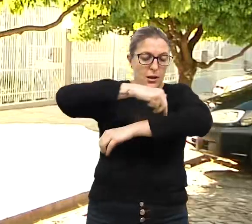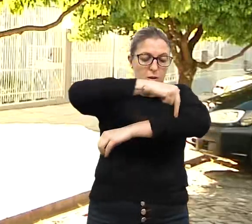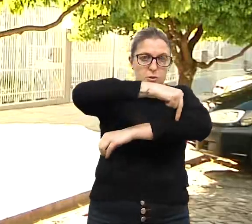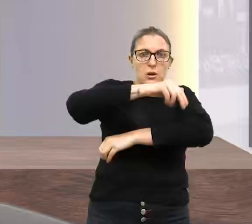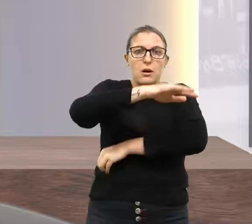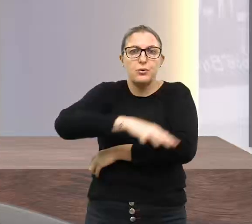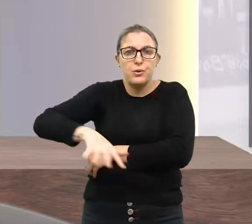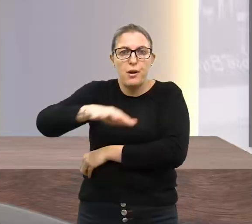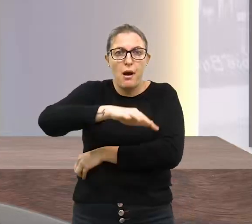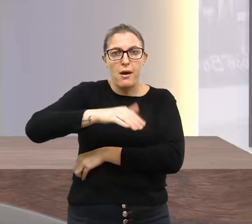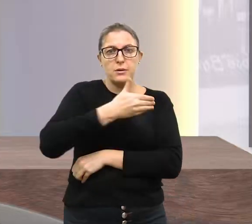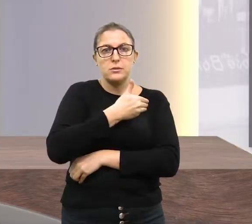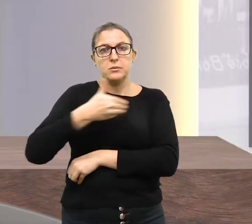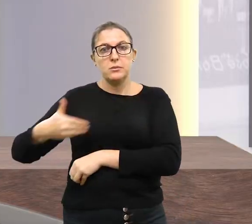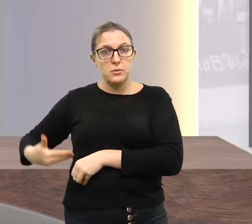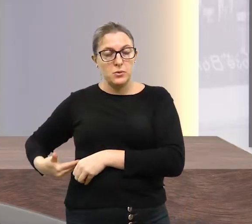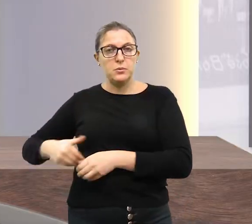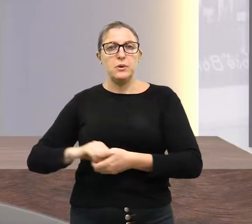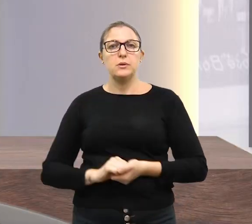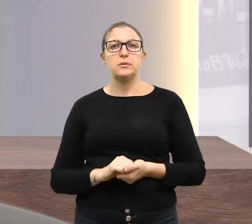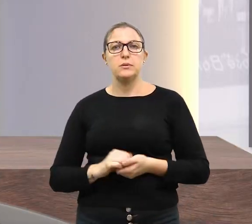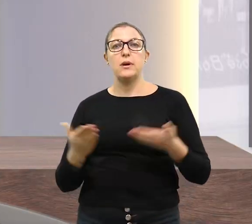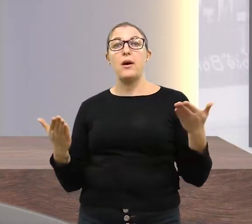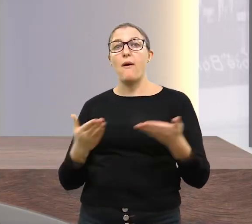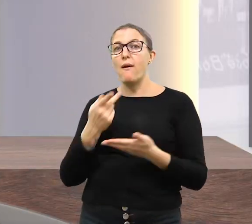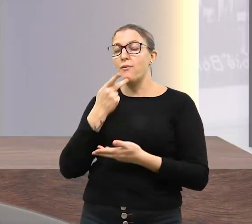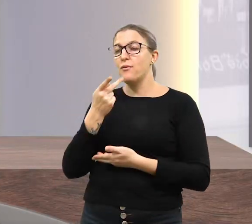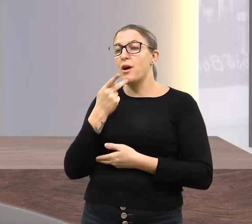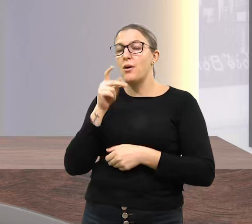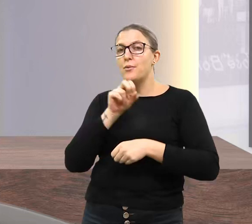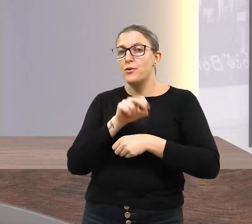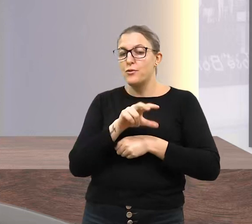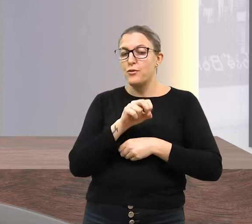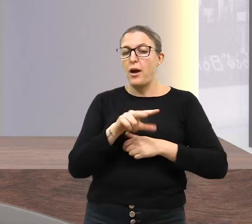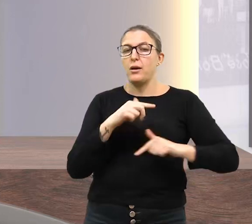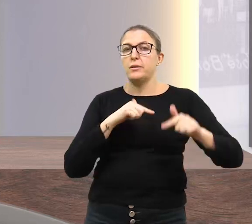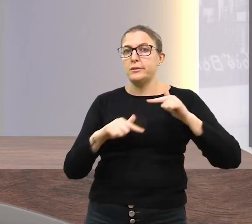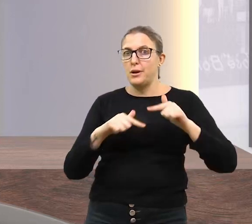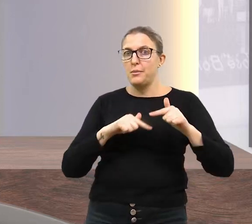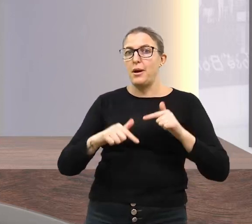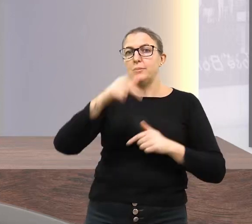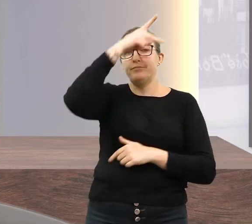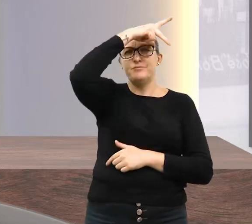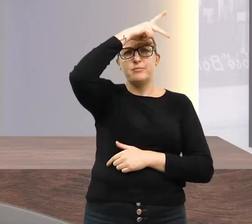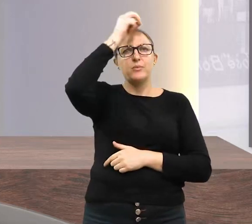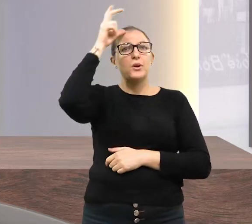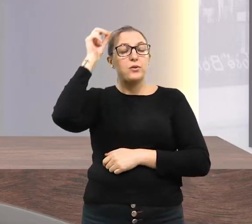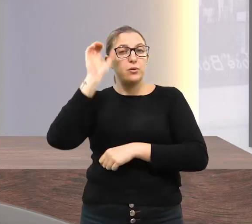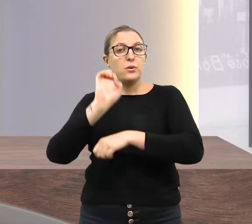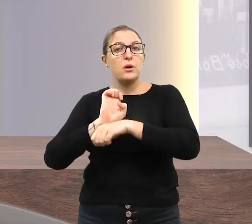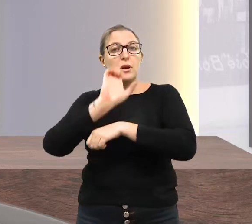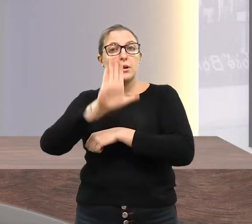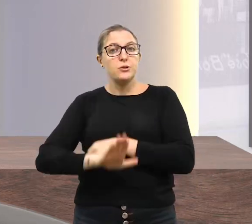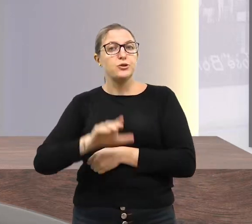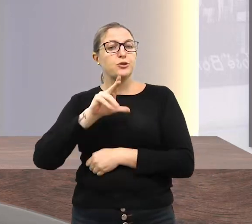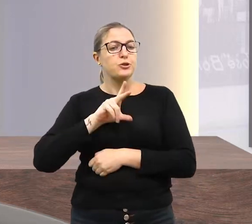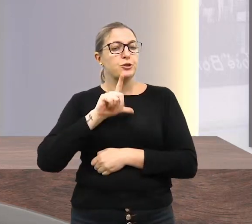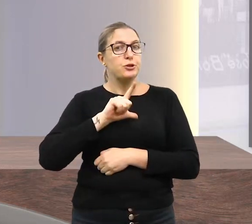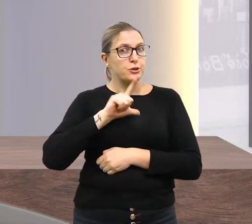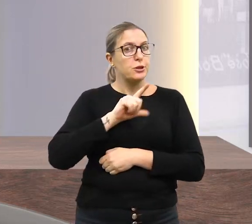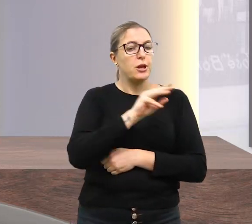públicas. Agora nós falamos de empregos. A Prefeitura de Erechim disponibiliza um espaço no site